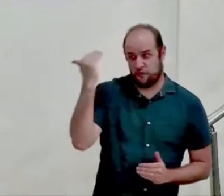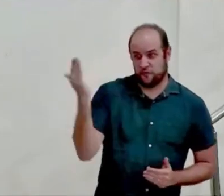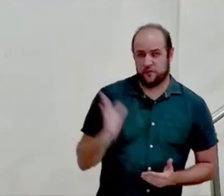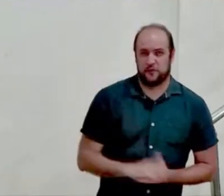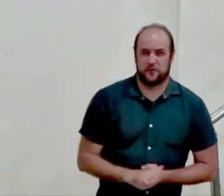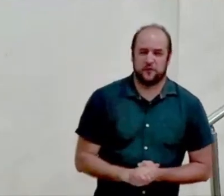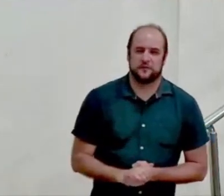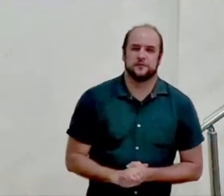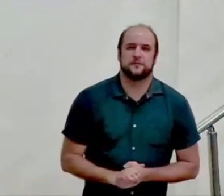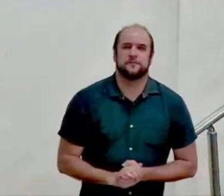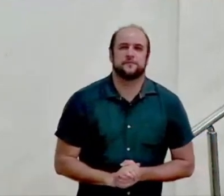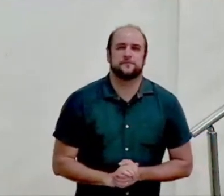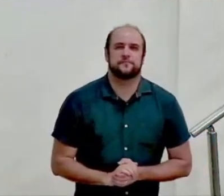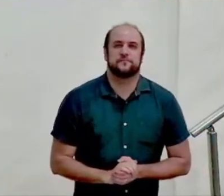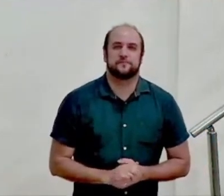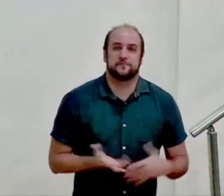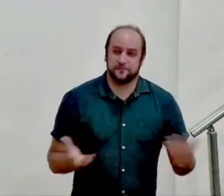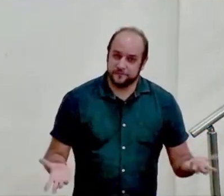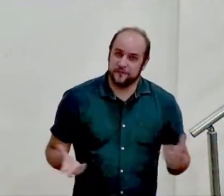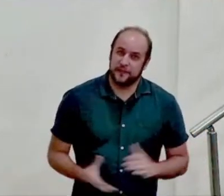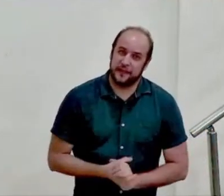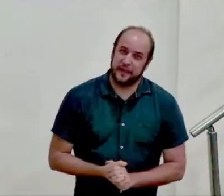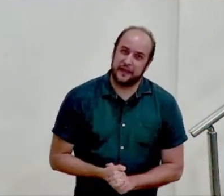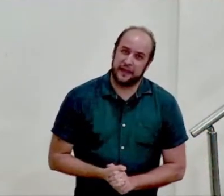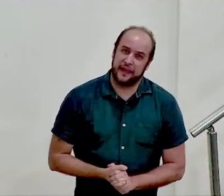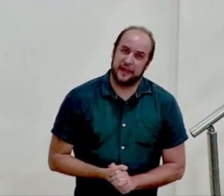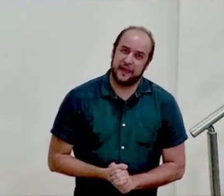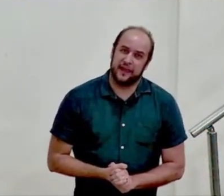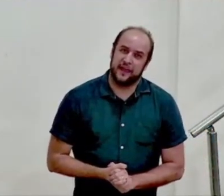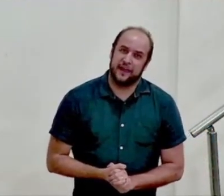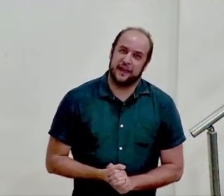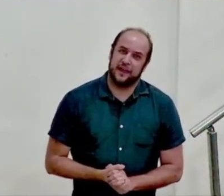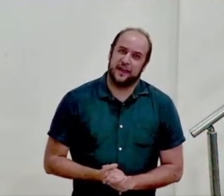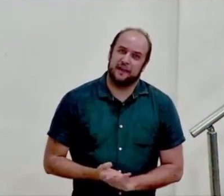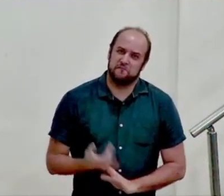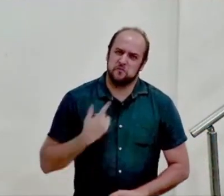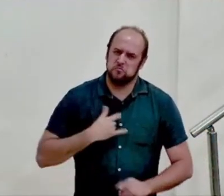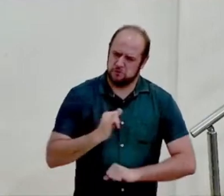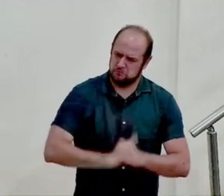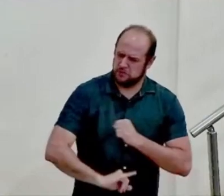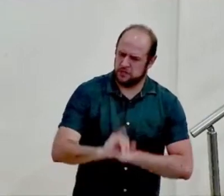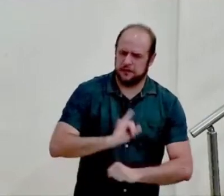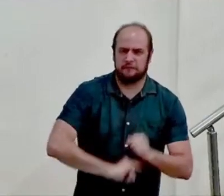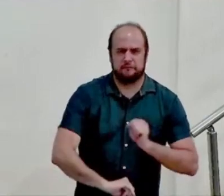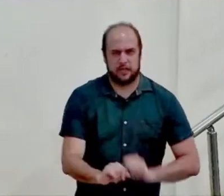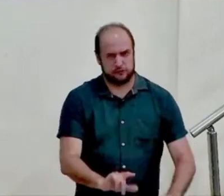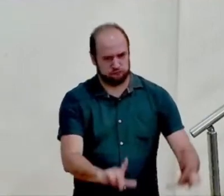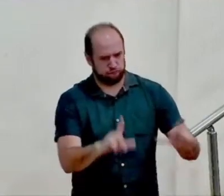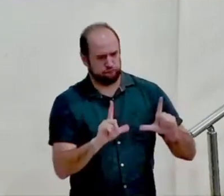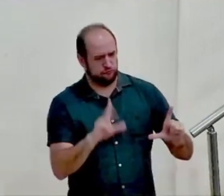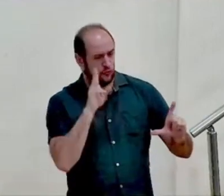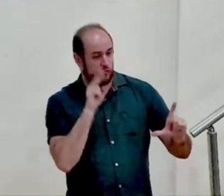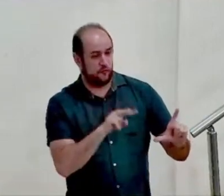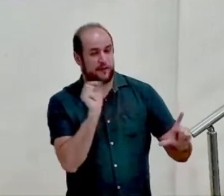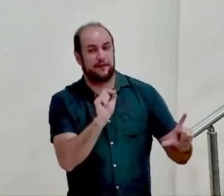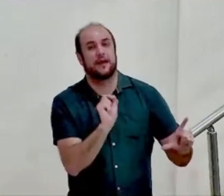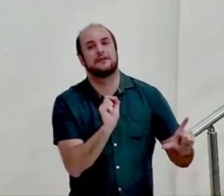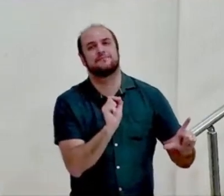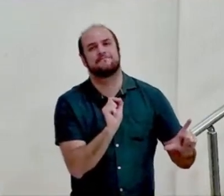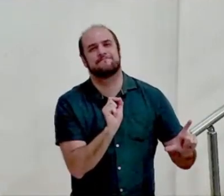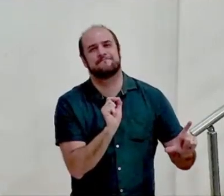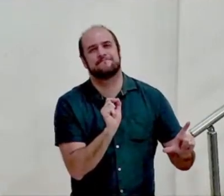dorameiras de plantão então quando você está na internet o que você visita o que você vê